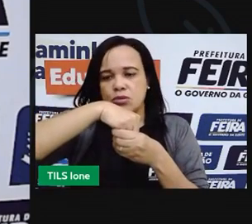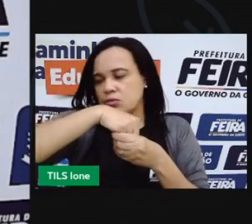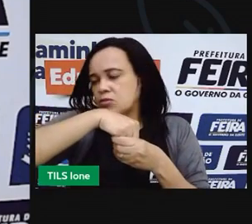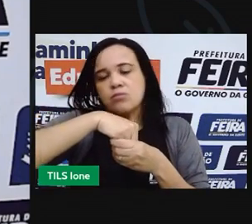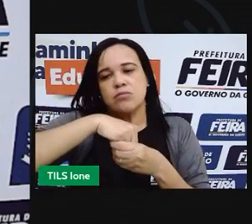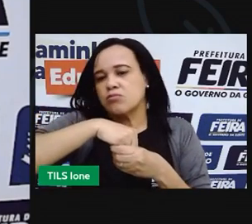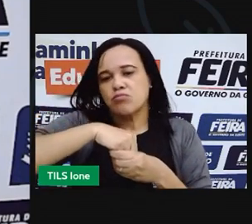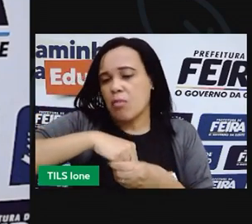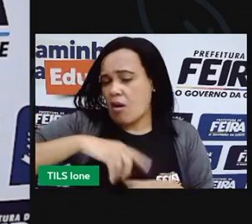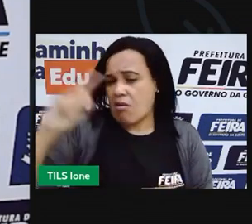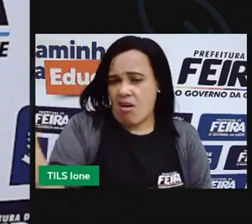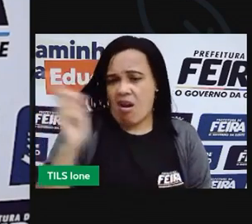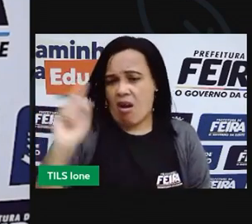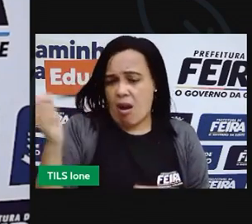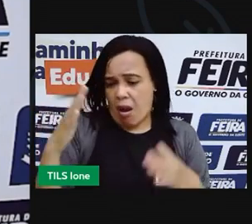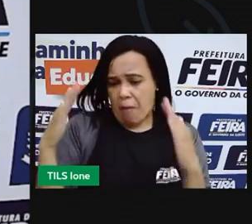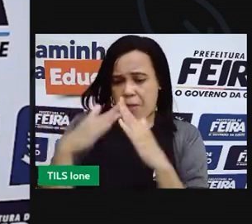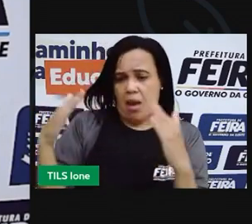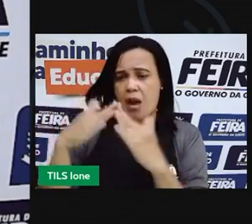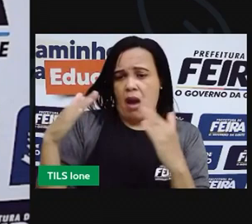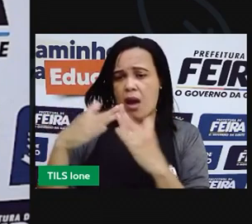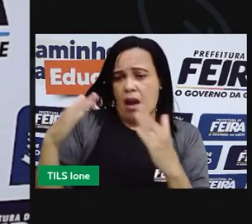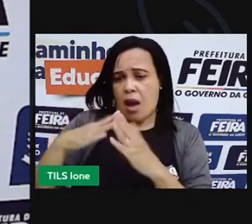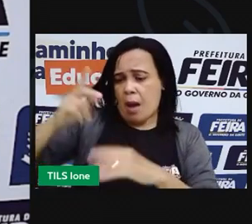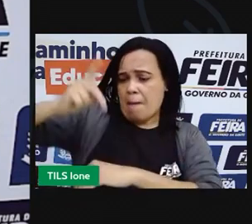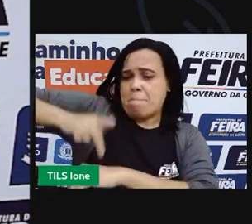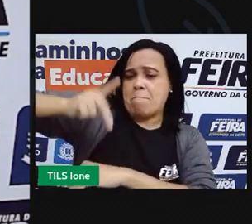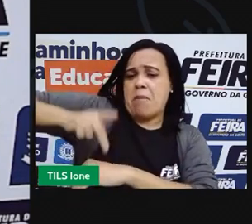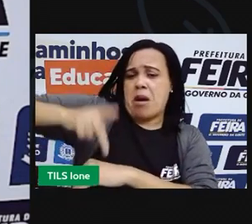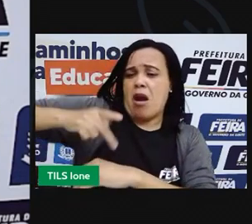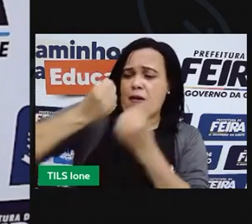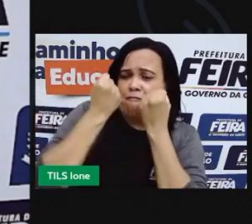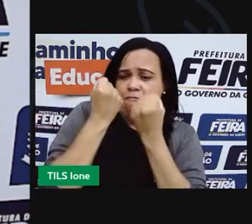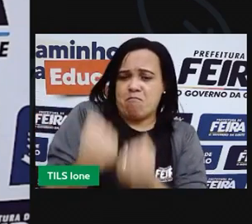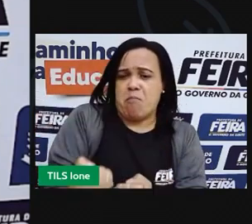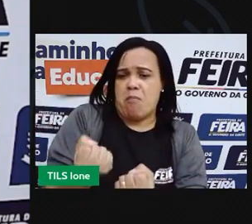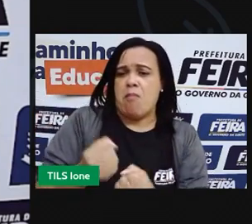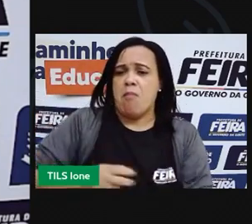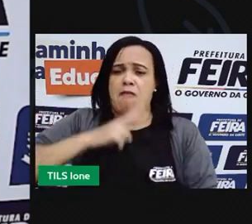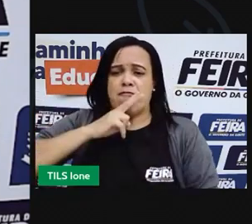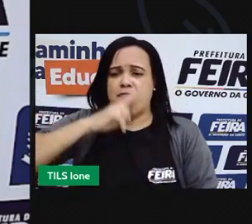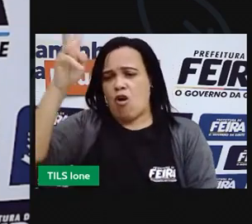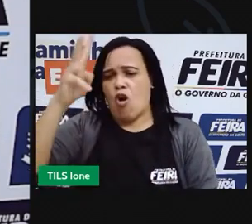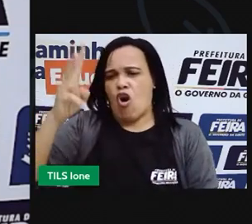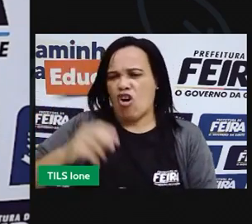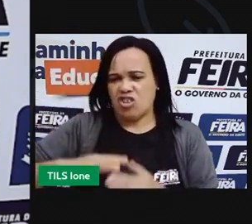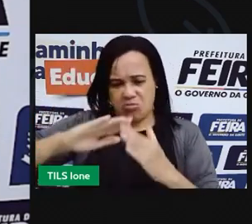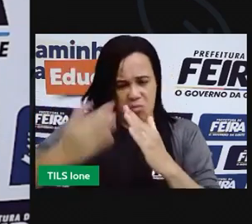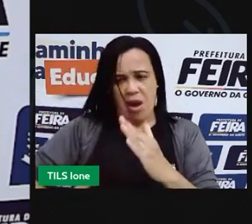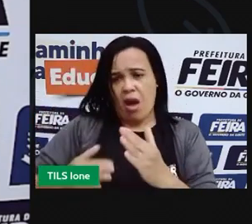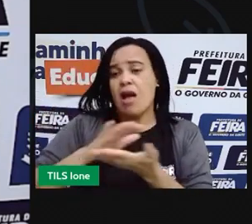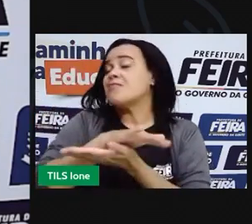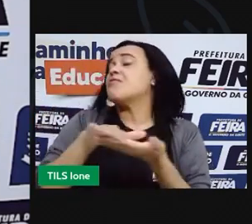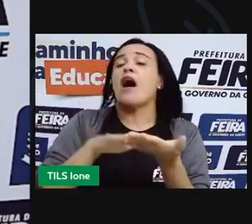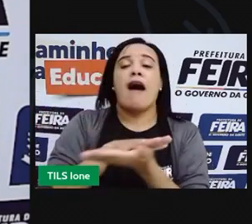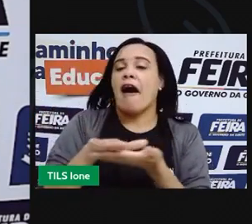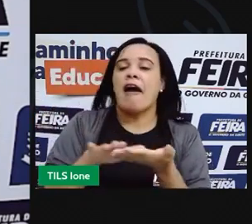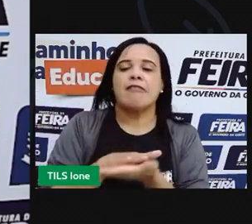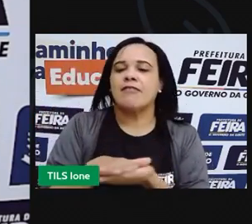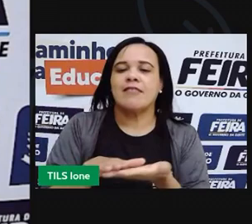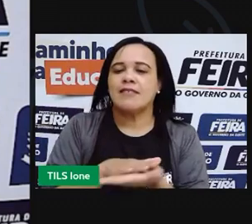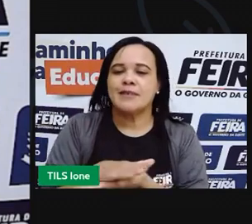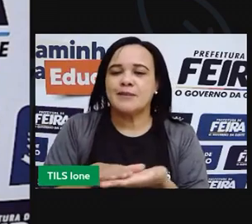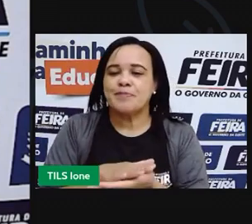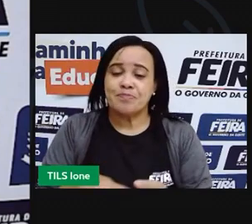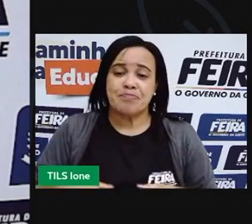assim. A minha casa é feita de pedra. Ela é resistente. Não vai cair se você soprar. E o lobo